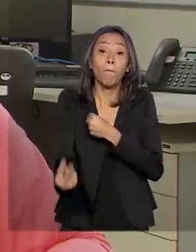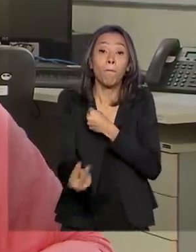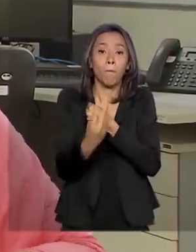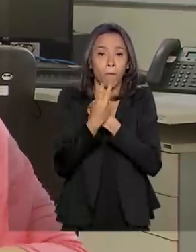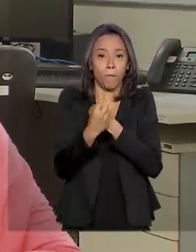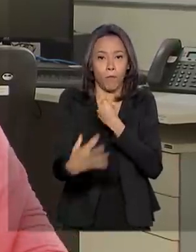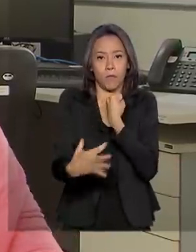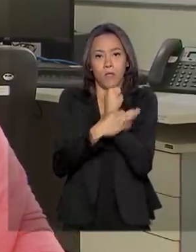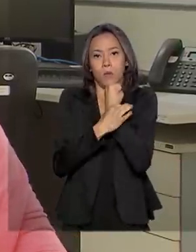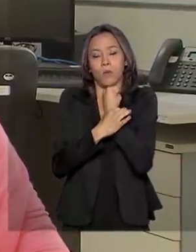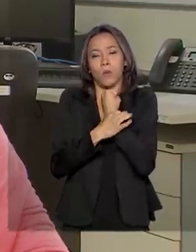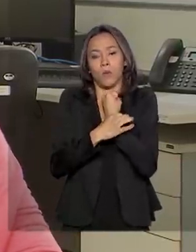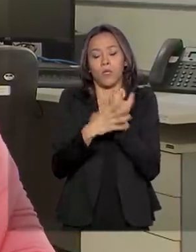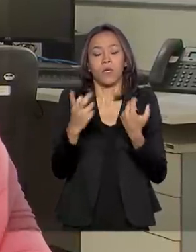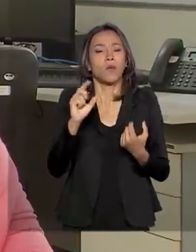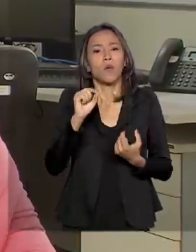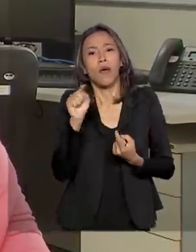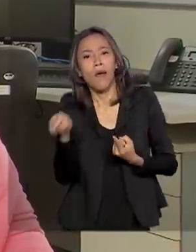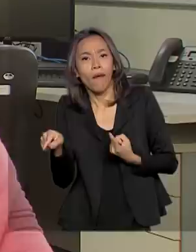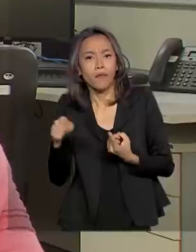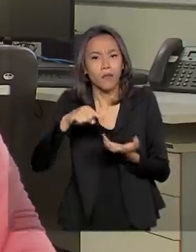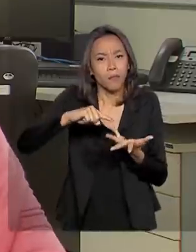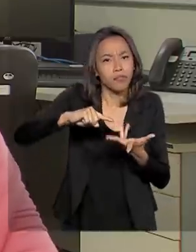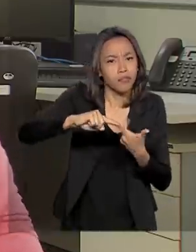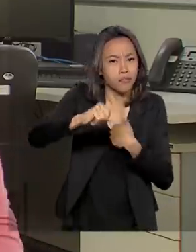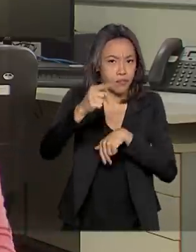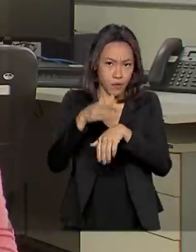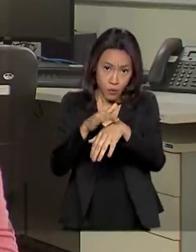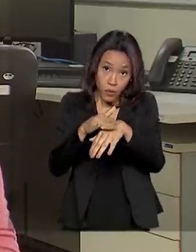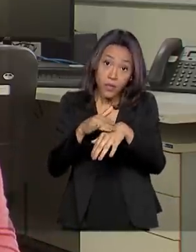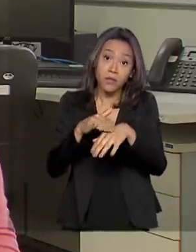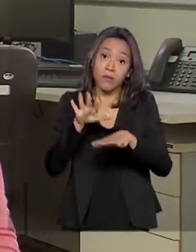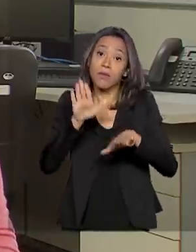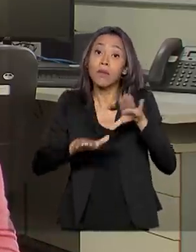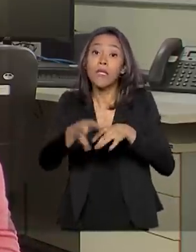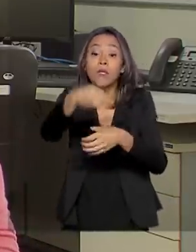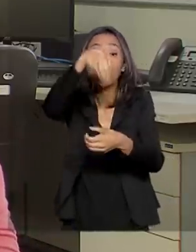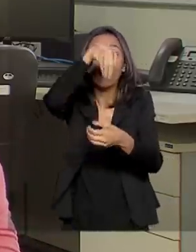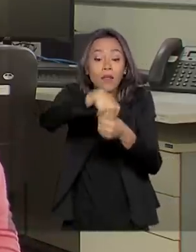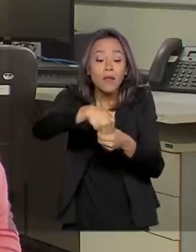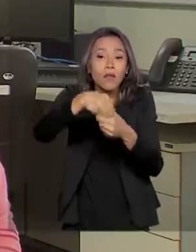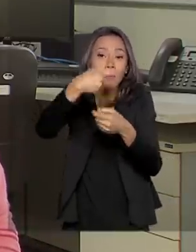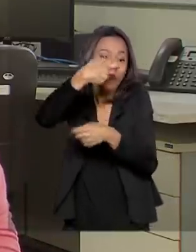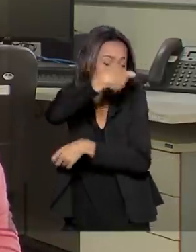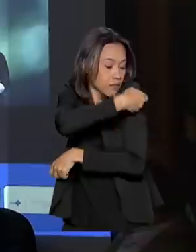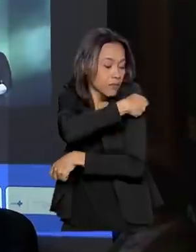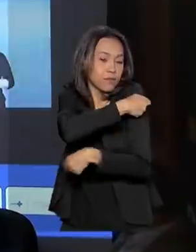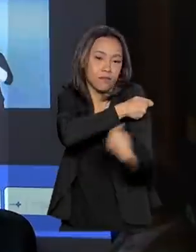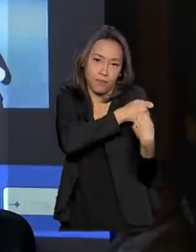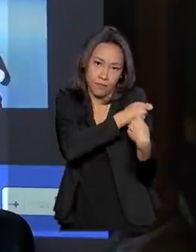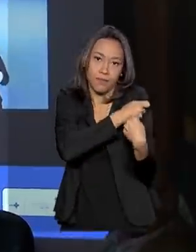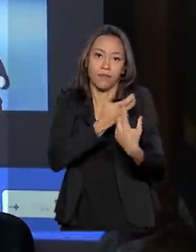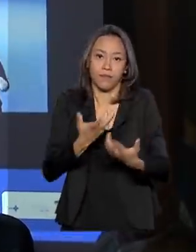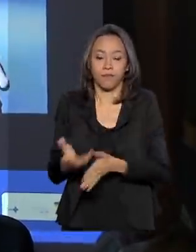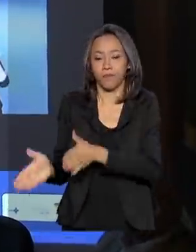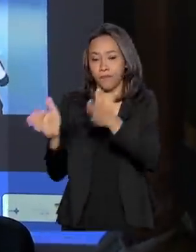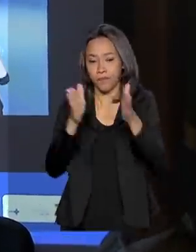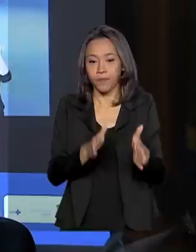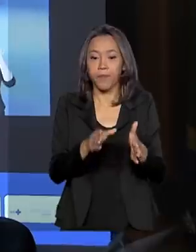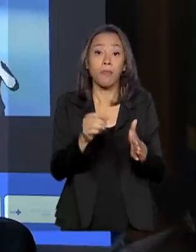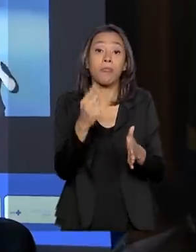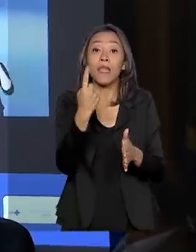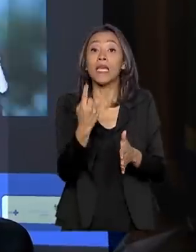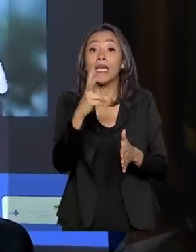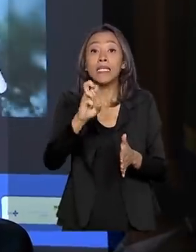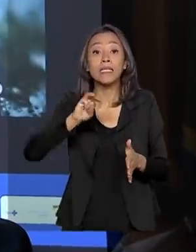o indivíduo contra aquela ou aquelas doenças conforme a composição que esteja na vacina. A campanha custará 15